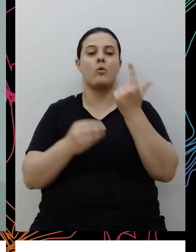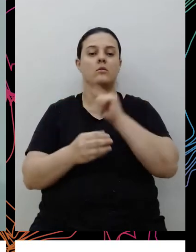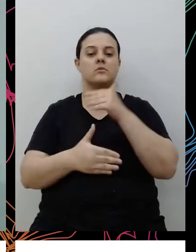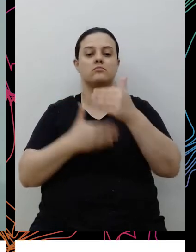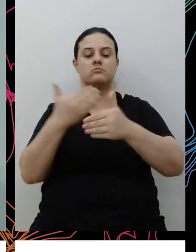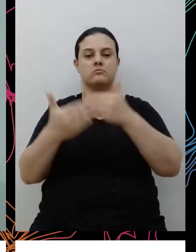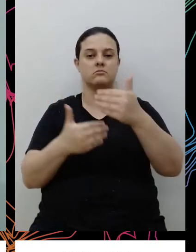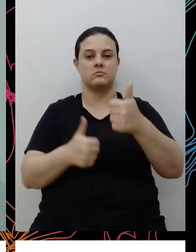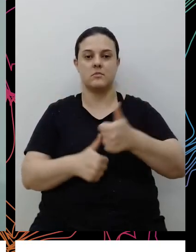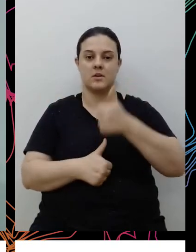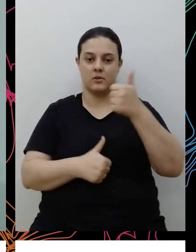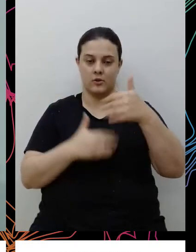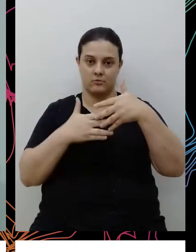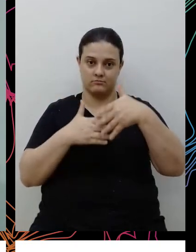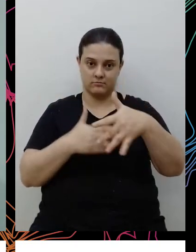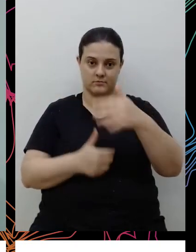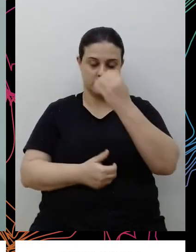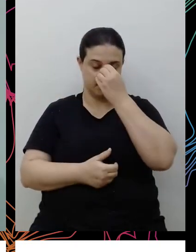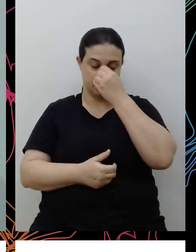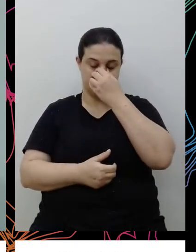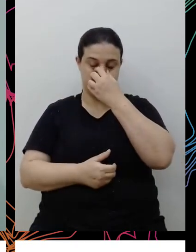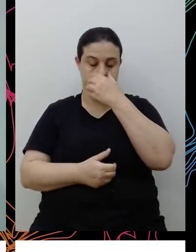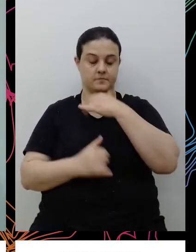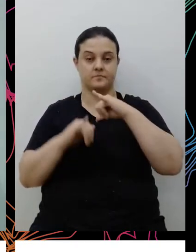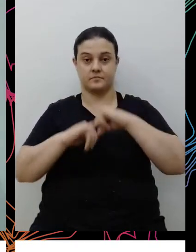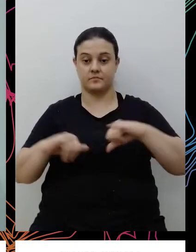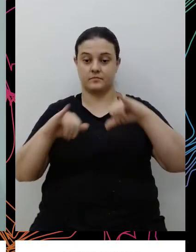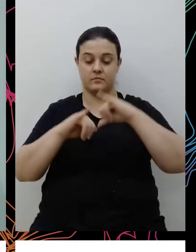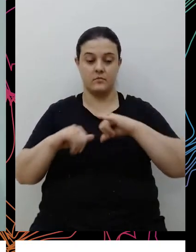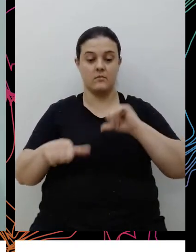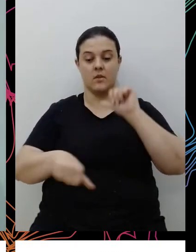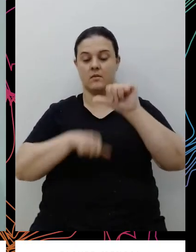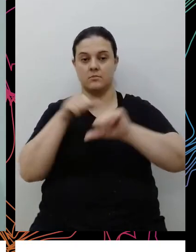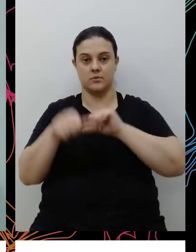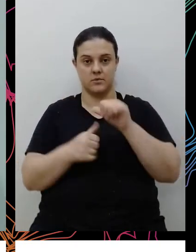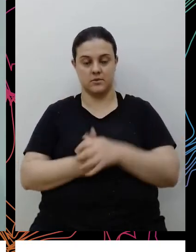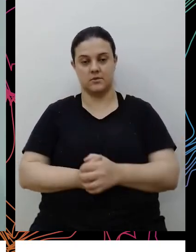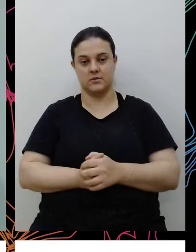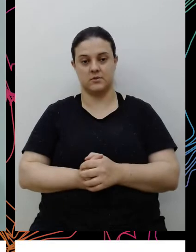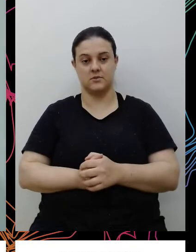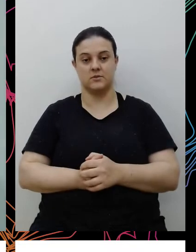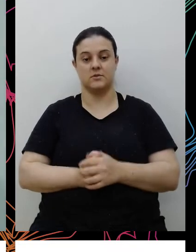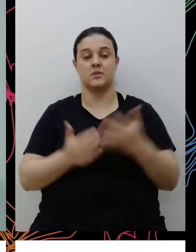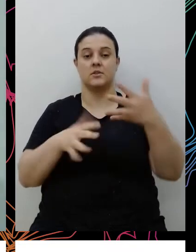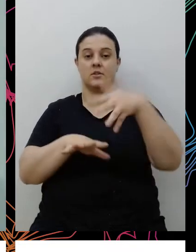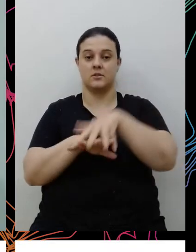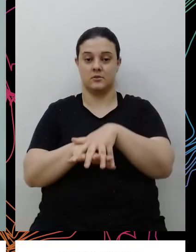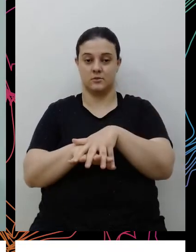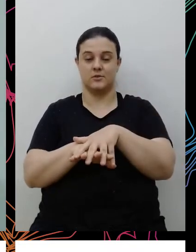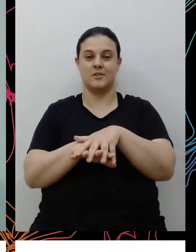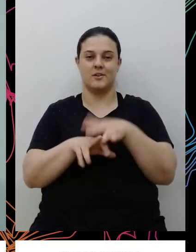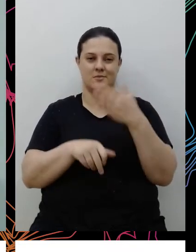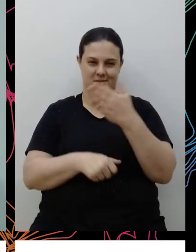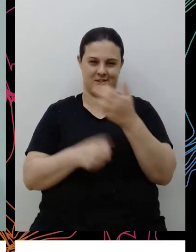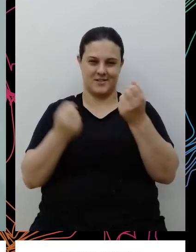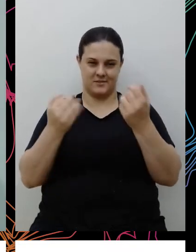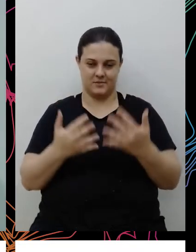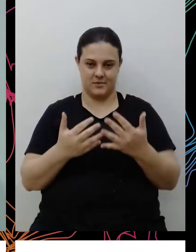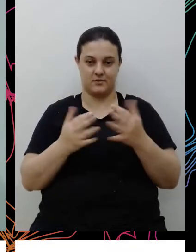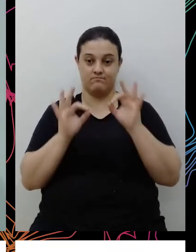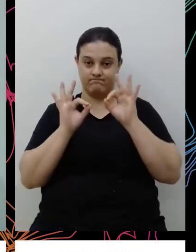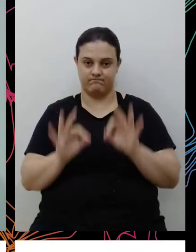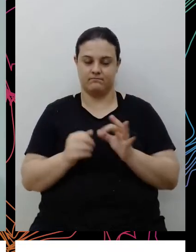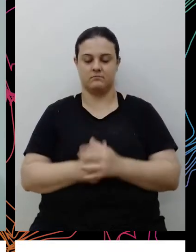como que promoveria essa transformação e essa inclusão que a Scarlett tanto falou de fato.